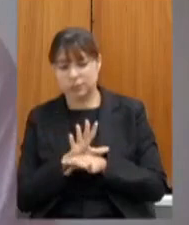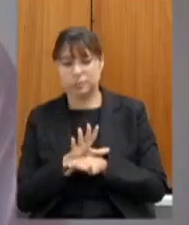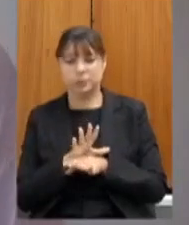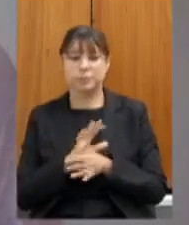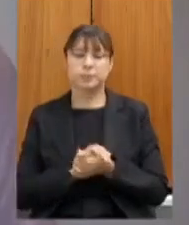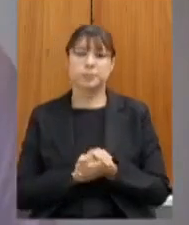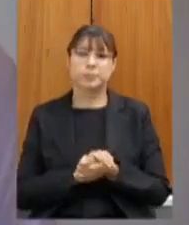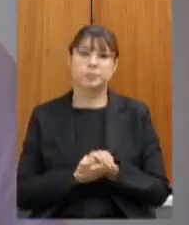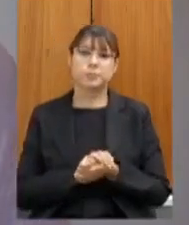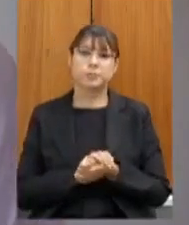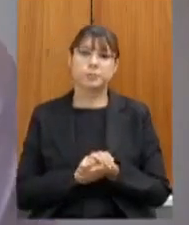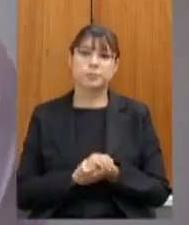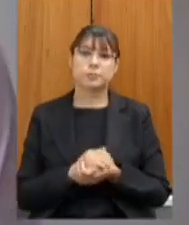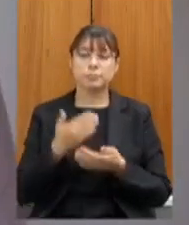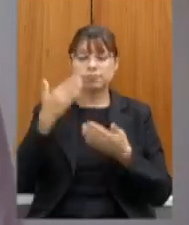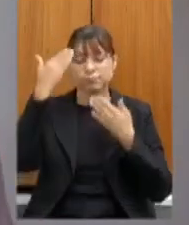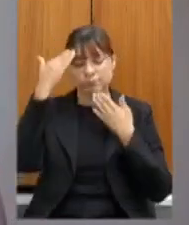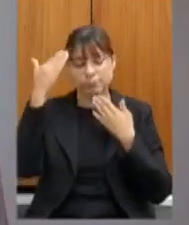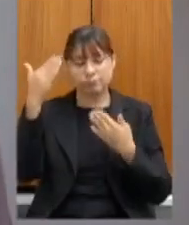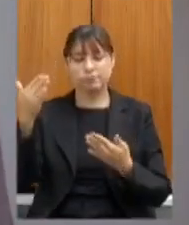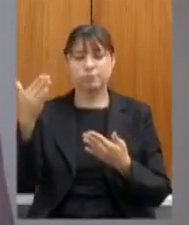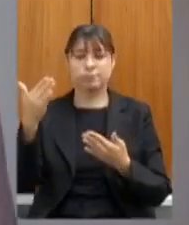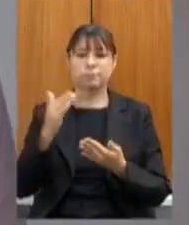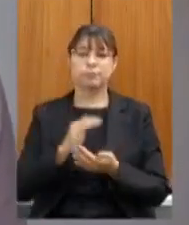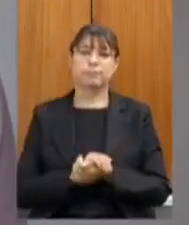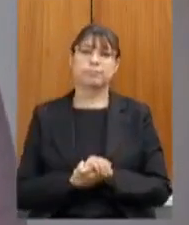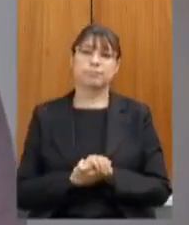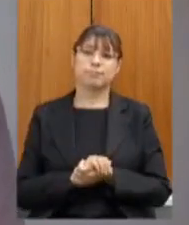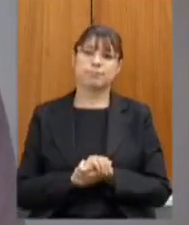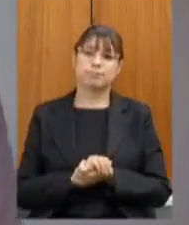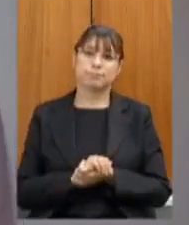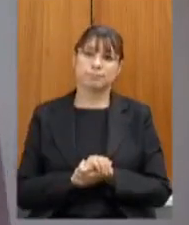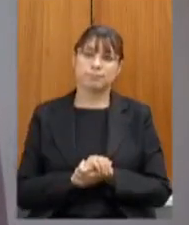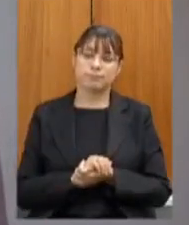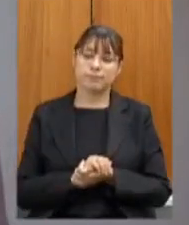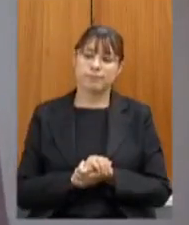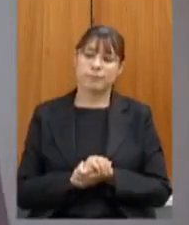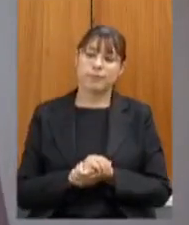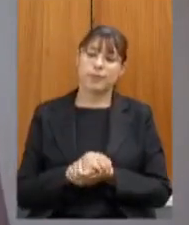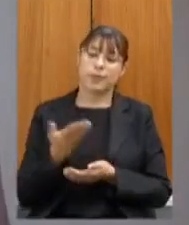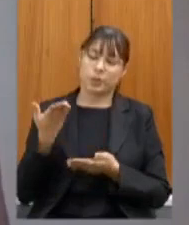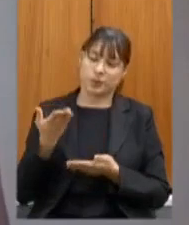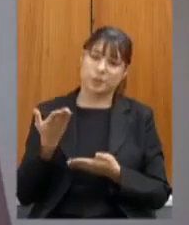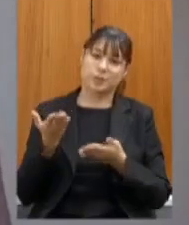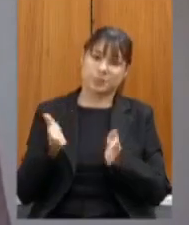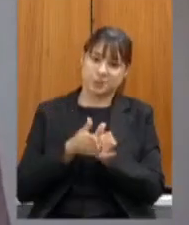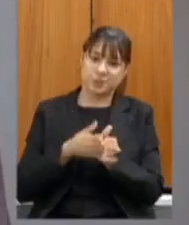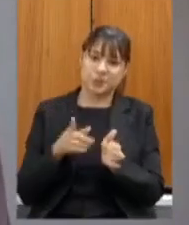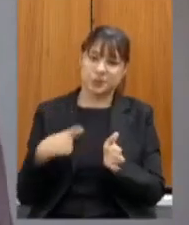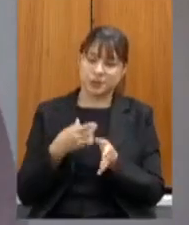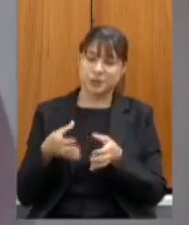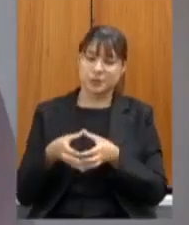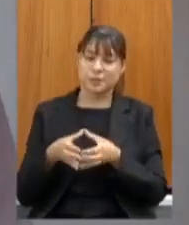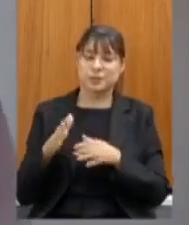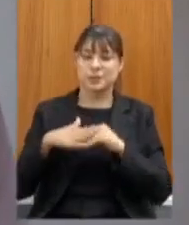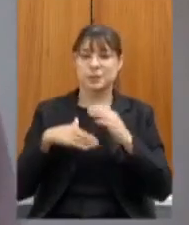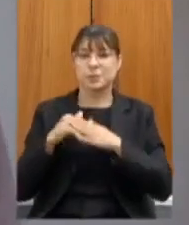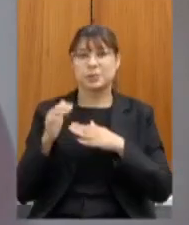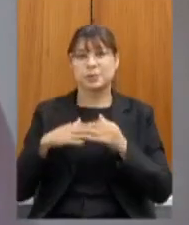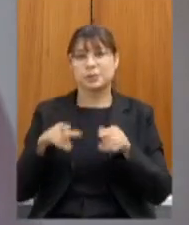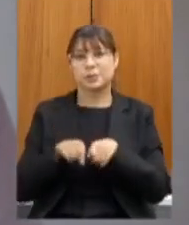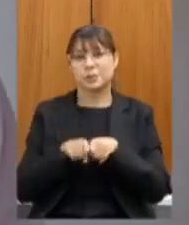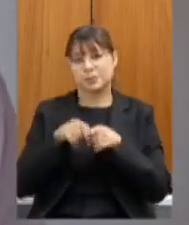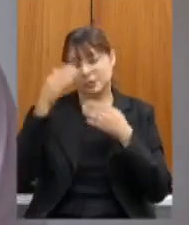comentários eu queria agradecer muito a sua parabenização à equipe e estender esses